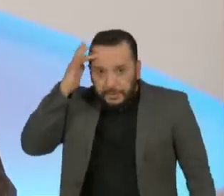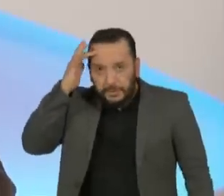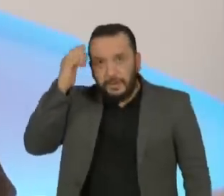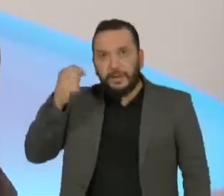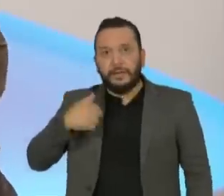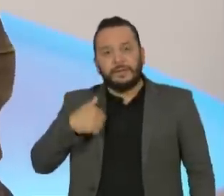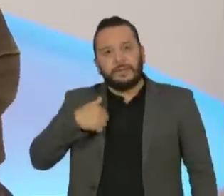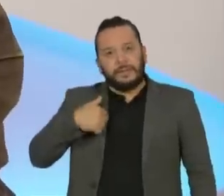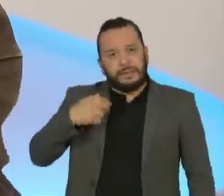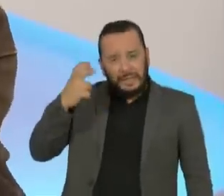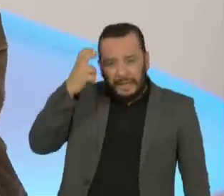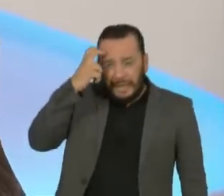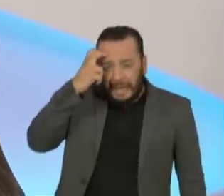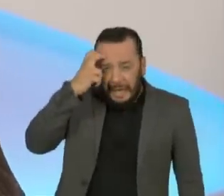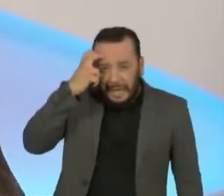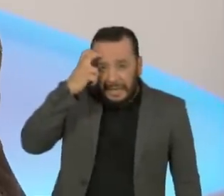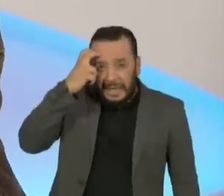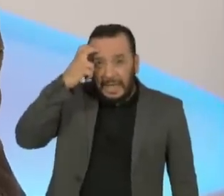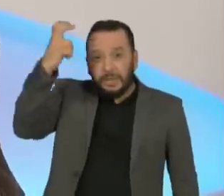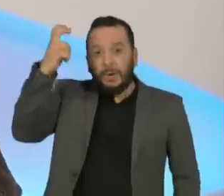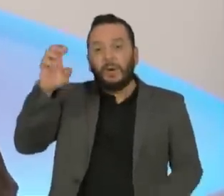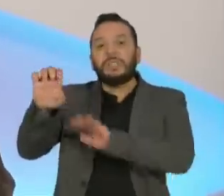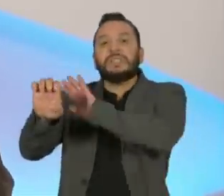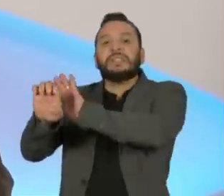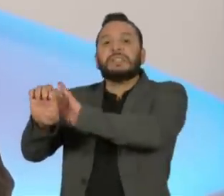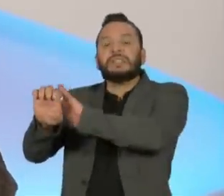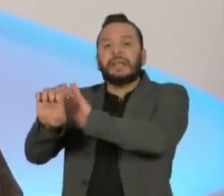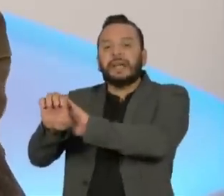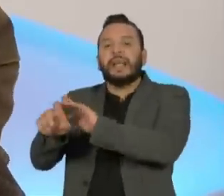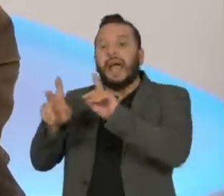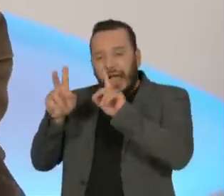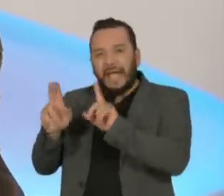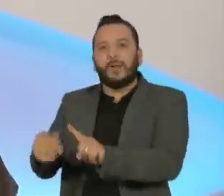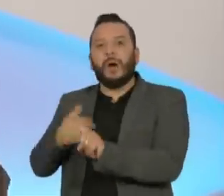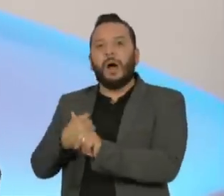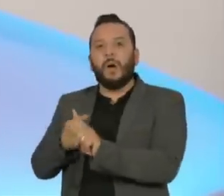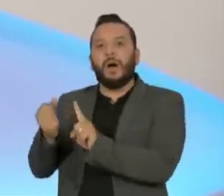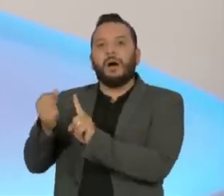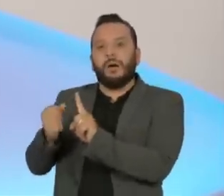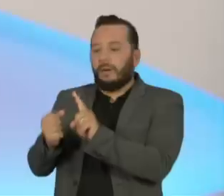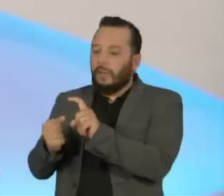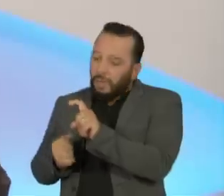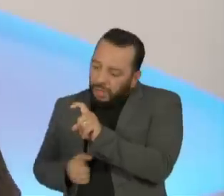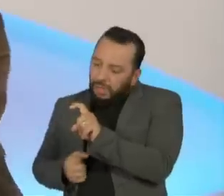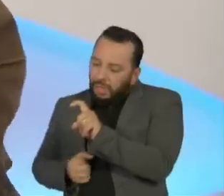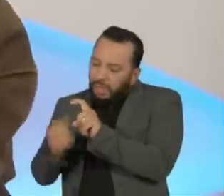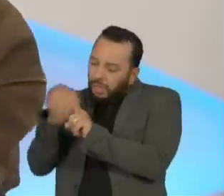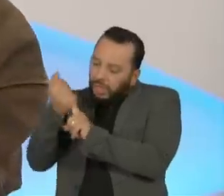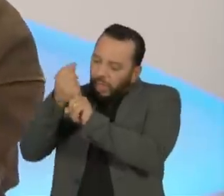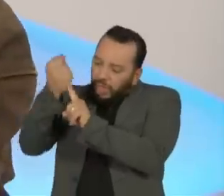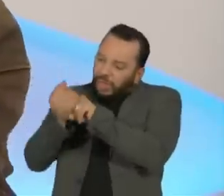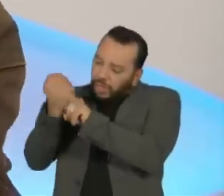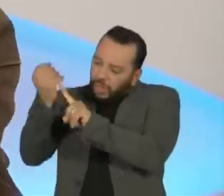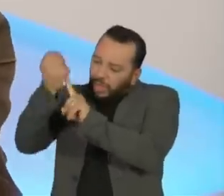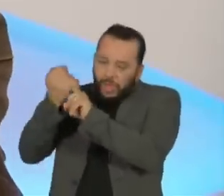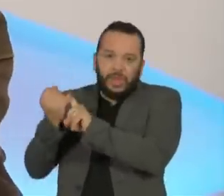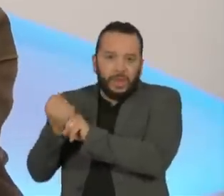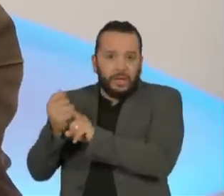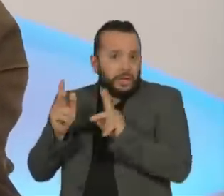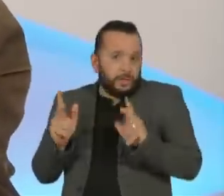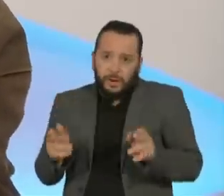de punheta de palmoli. Por quê? Aí eu vou lhe dizer. Porque eu acho que há certos tipos de vitimização e de